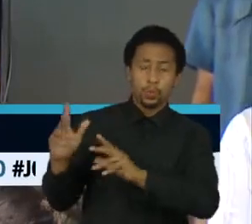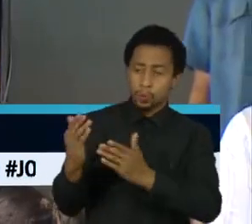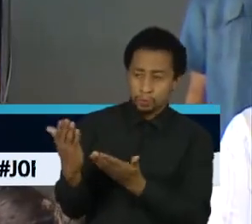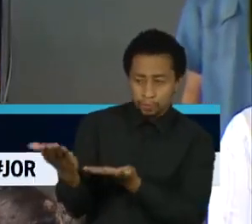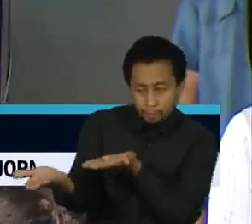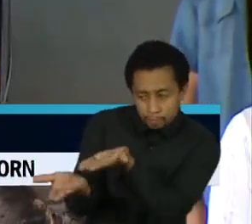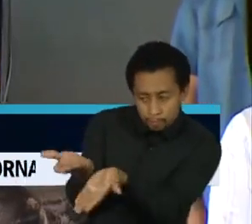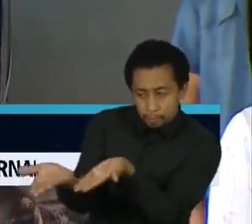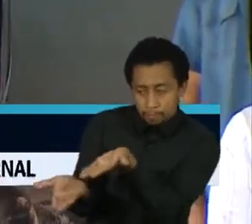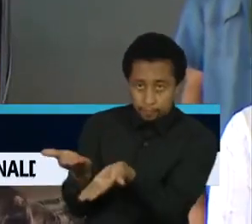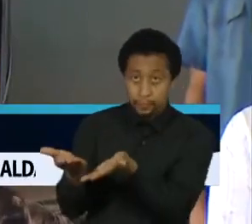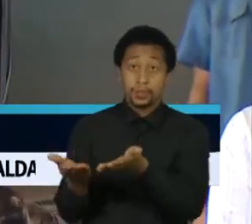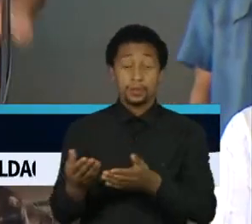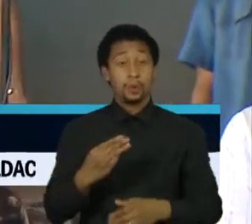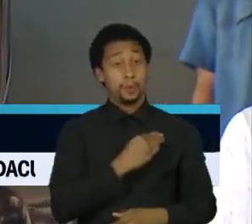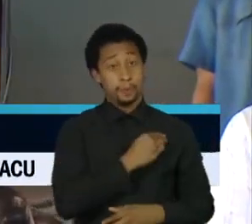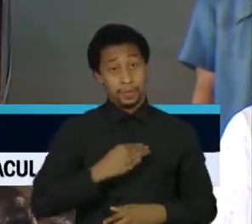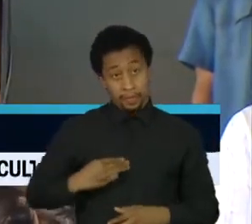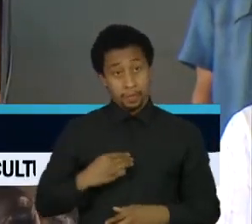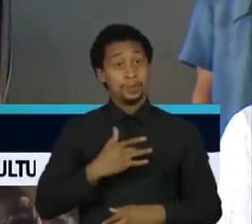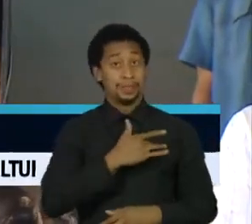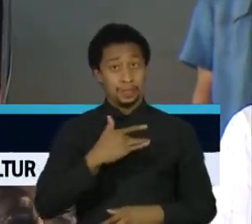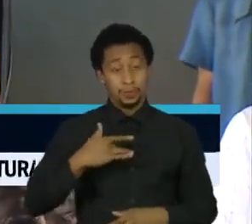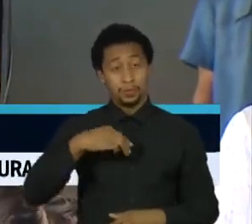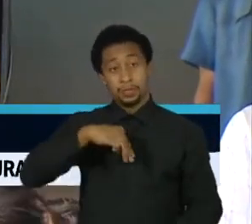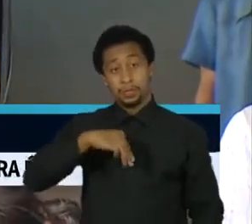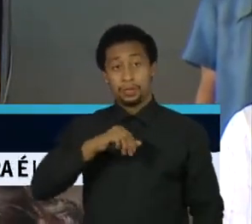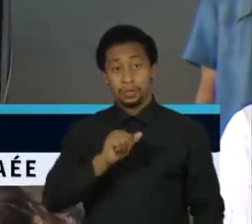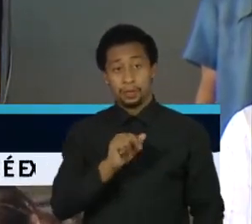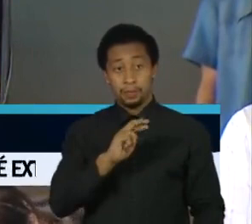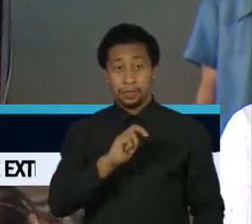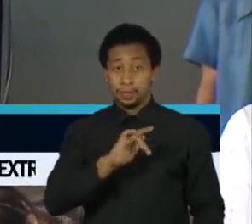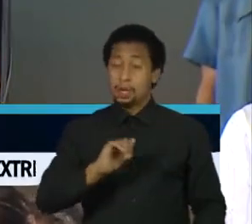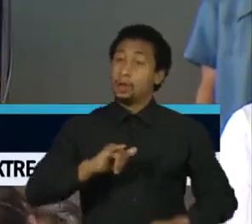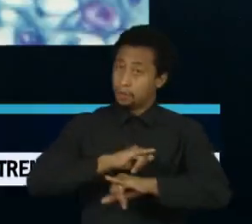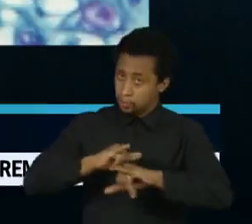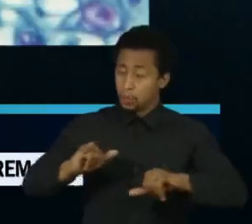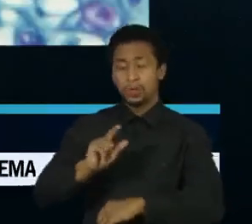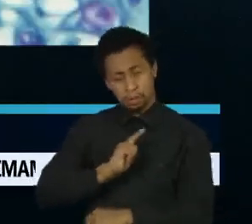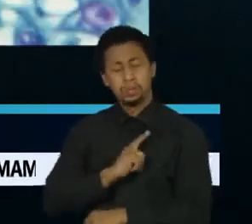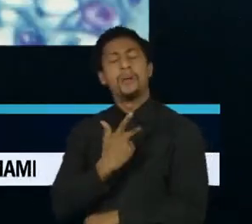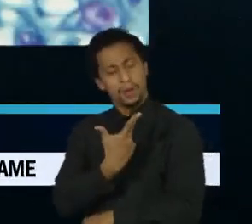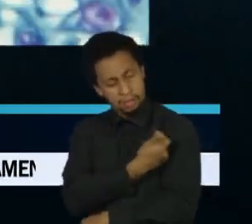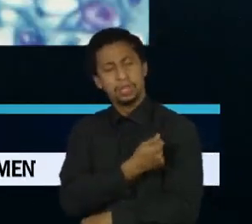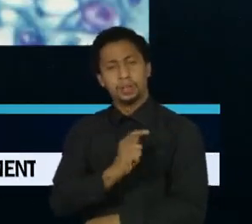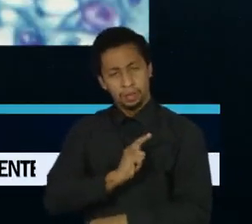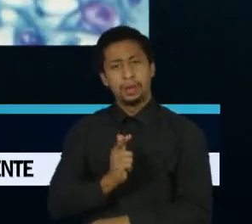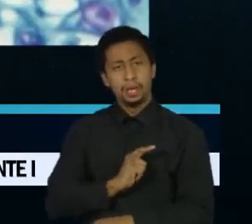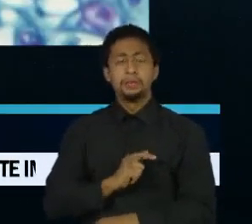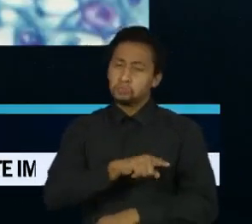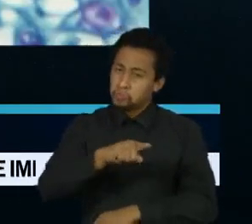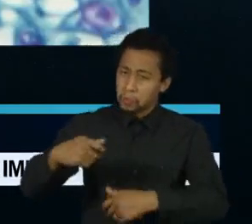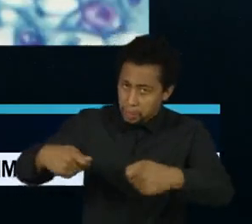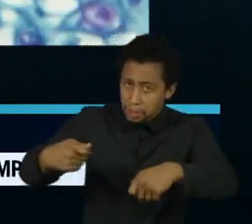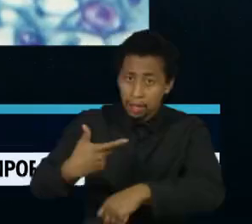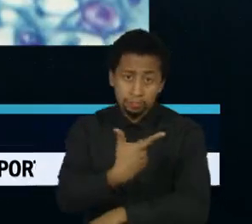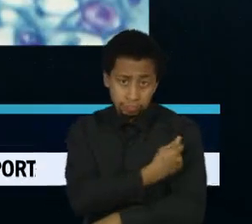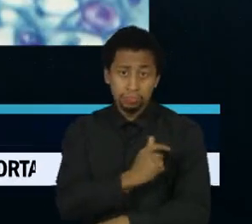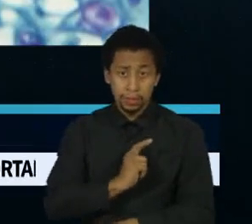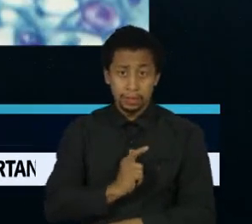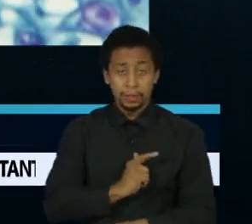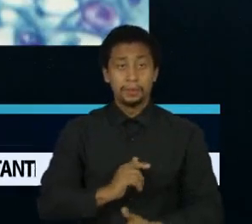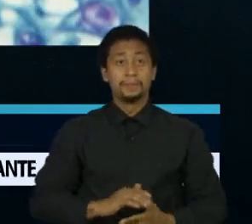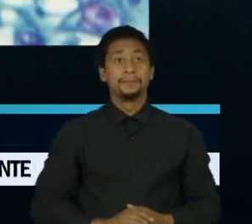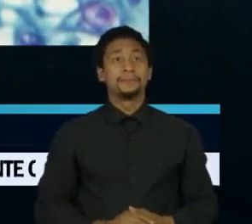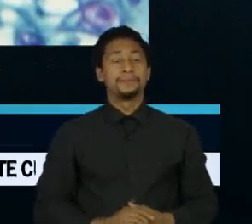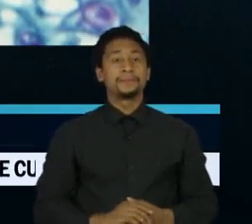O ministro da Saúde, Marcelo Queiroga, disse que haverá vacina caso seja necessário. Nós trabalhamos em parceria com